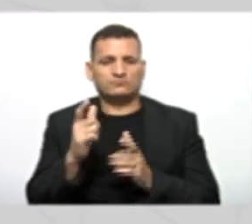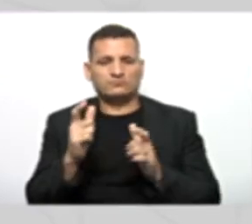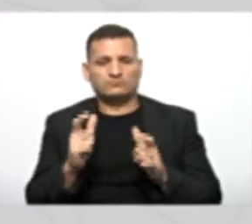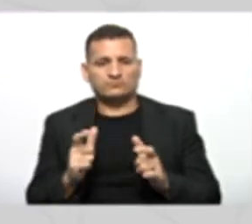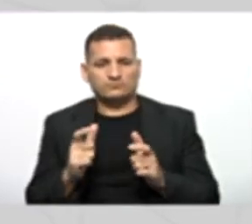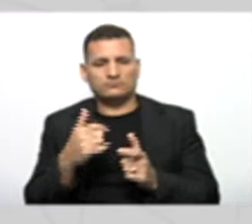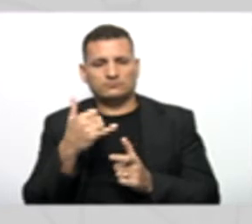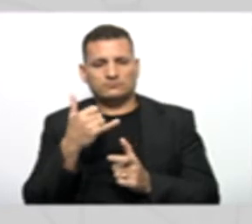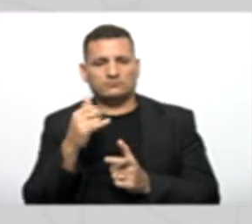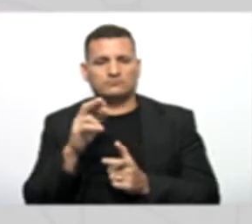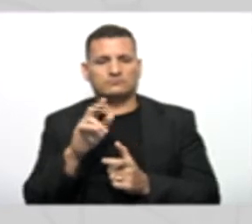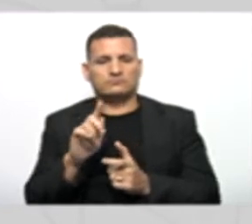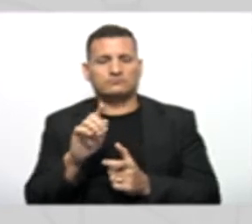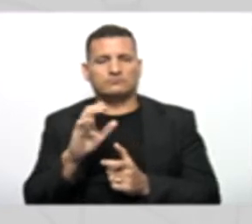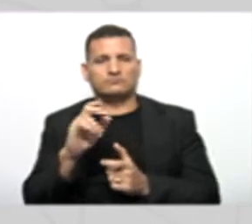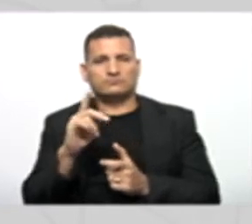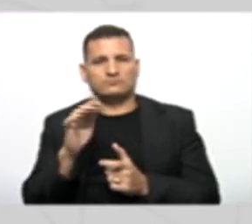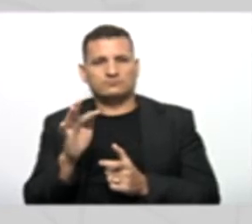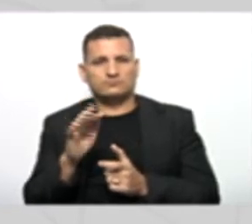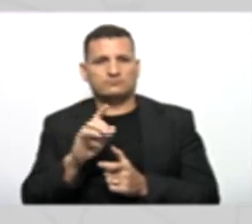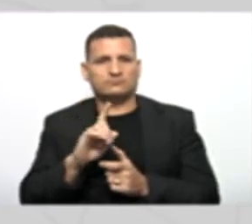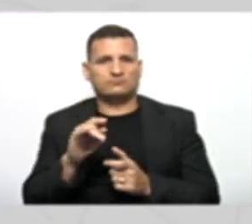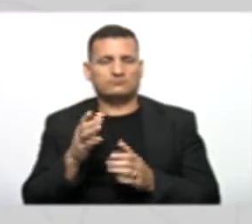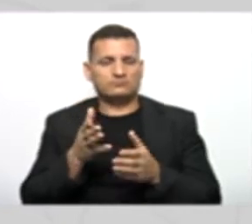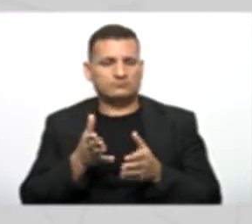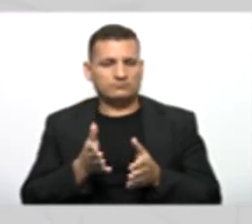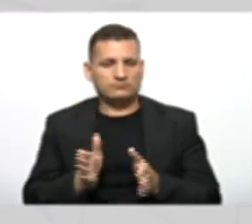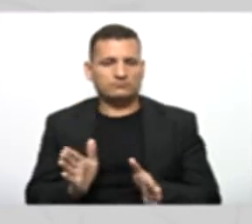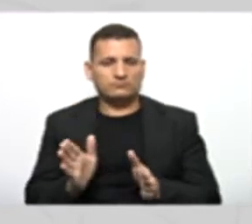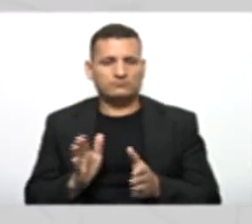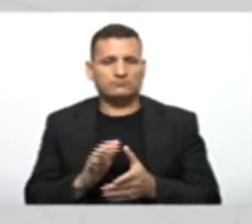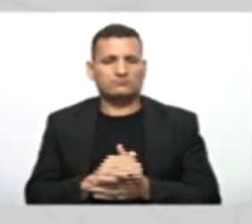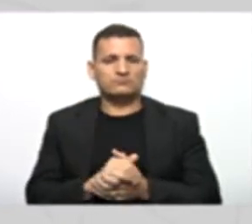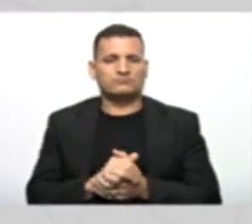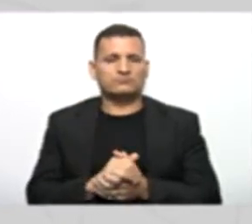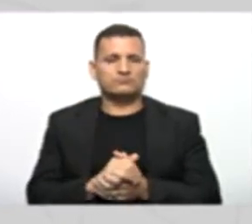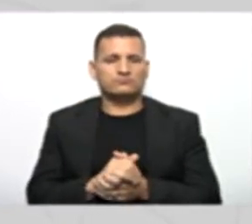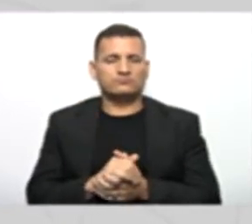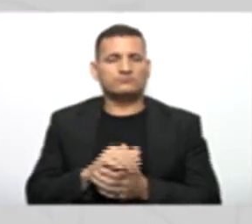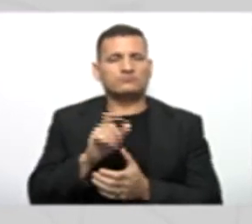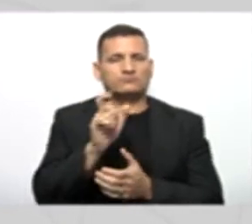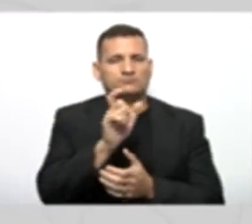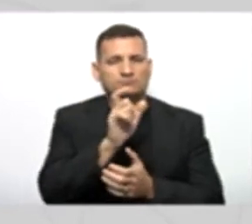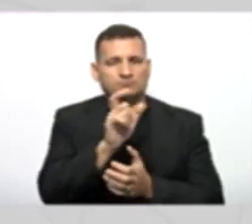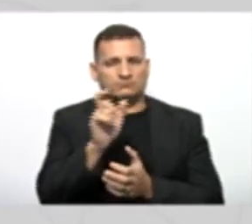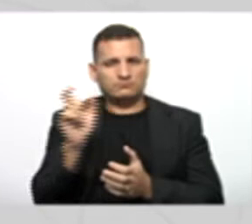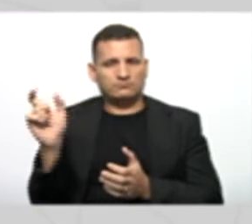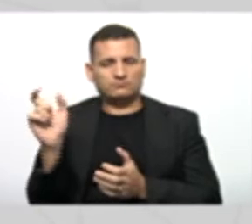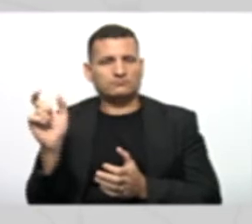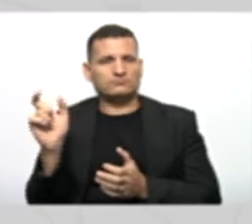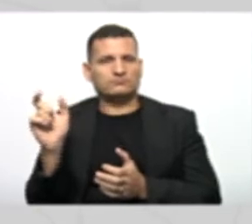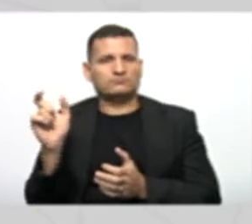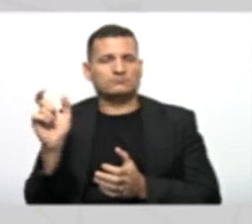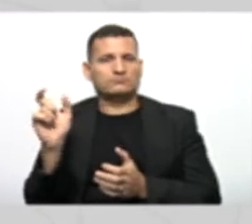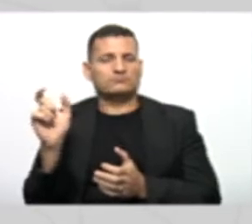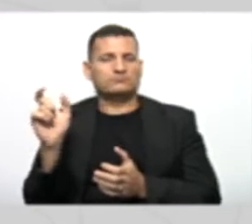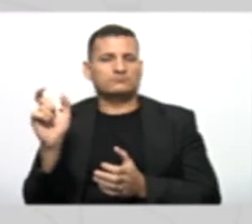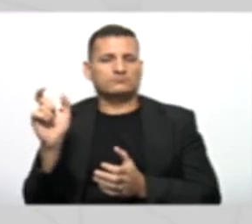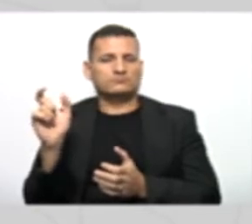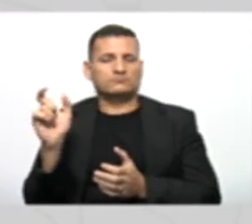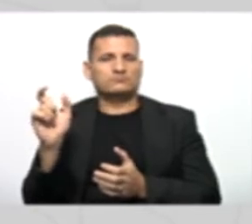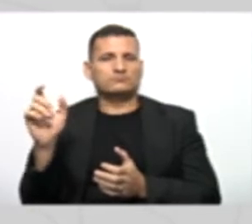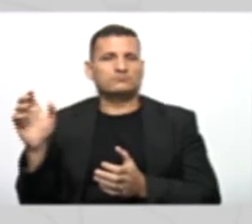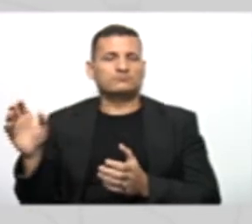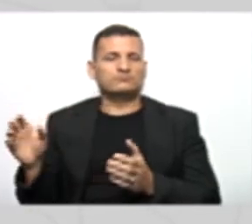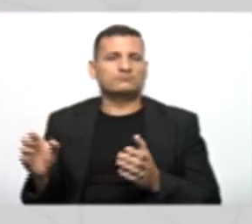E data de nascimento E vai se encarregar De encaminhar Essas informações Para o método Construtor Para